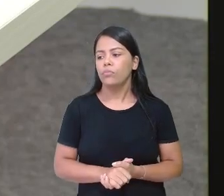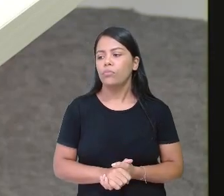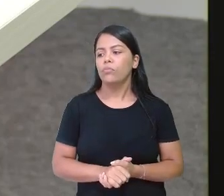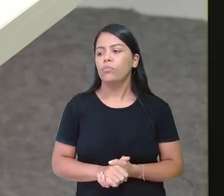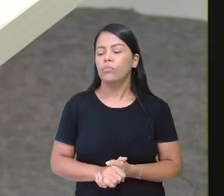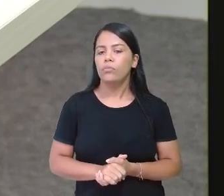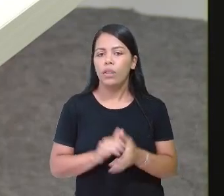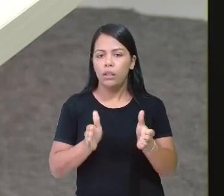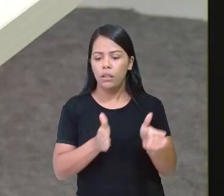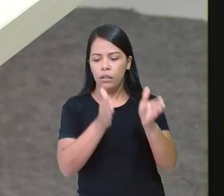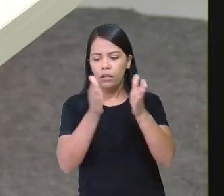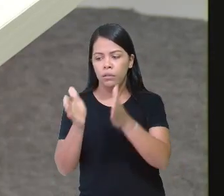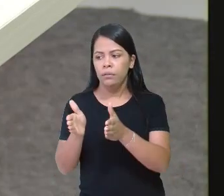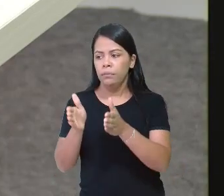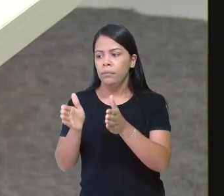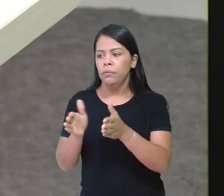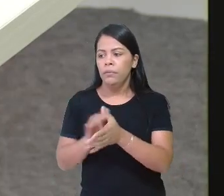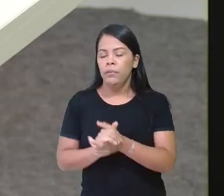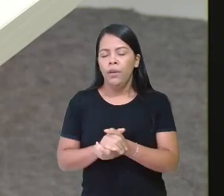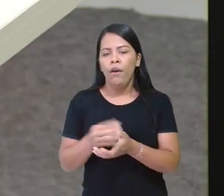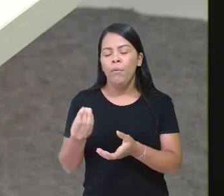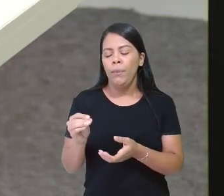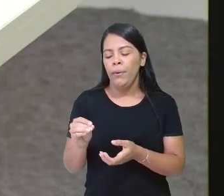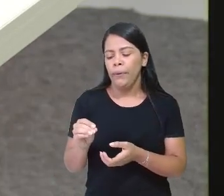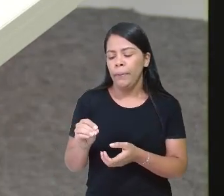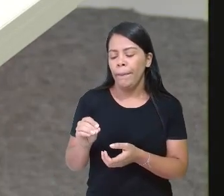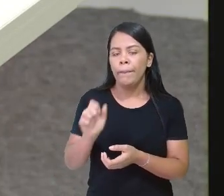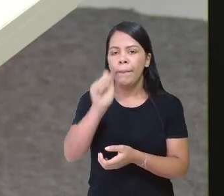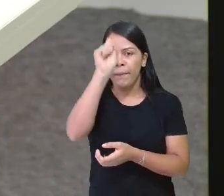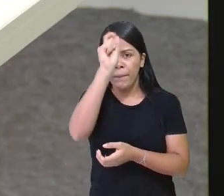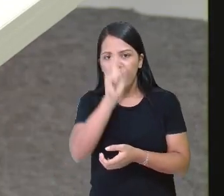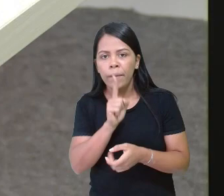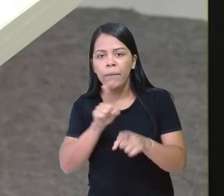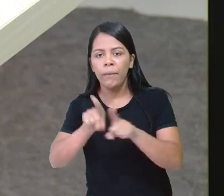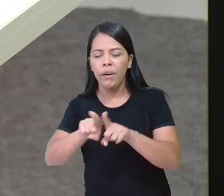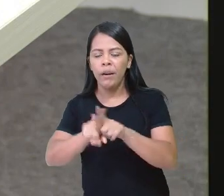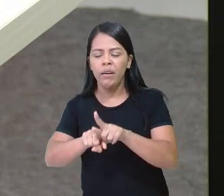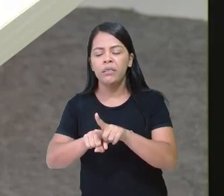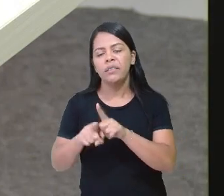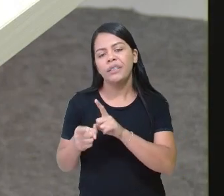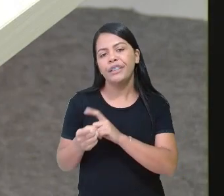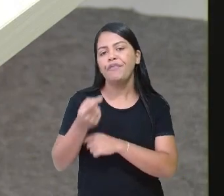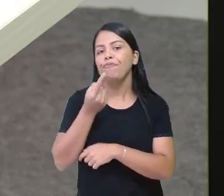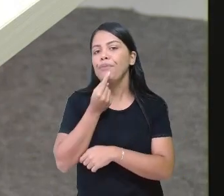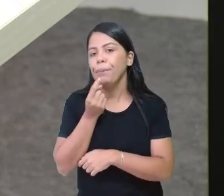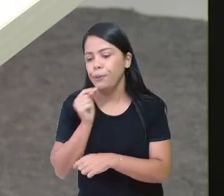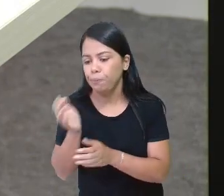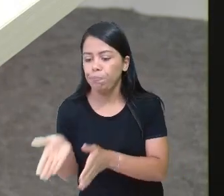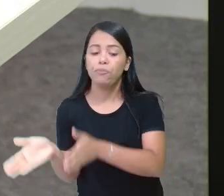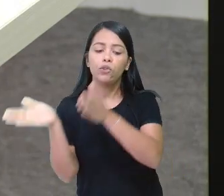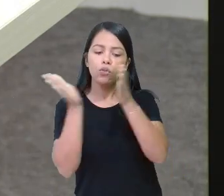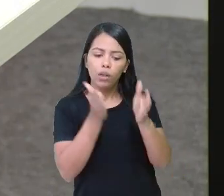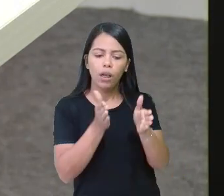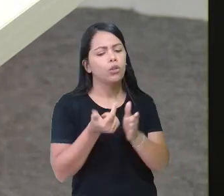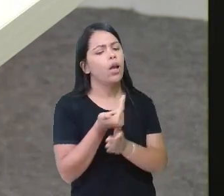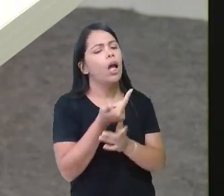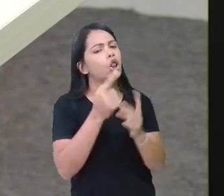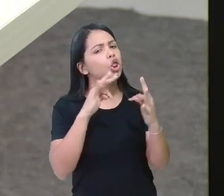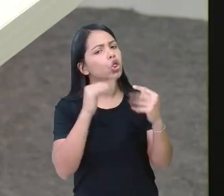colocar desse lado aqui, ó, eu vou colocar os amarelos e o vermelho. E desse lado eu vou colocar todas as outras